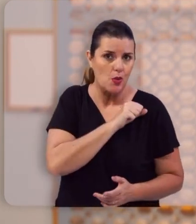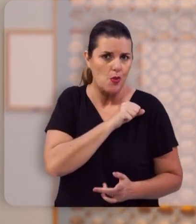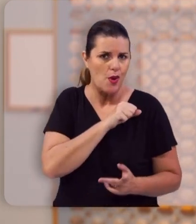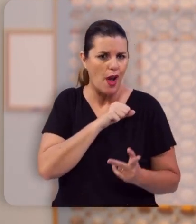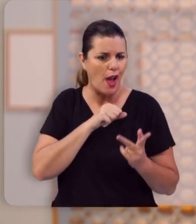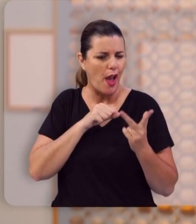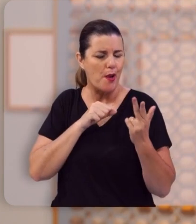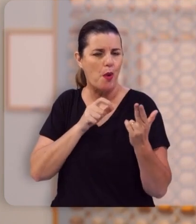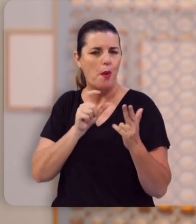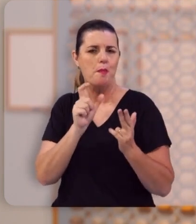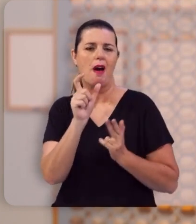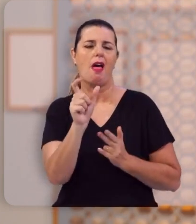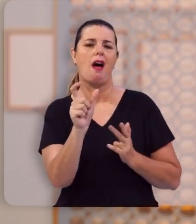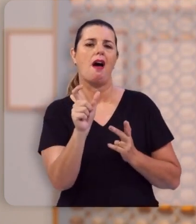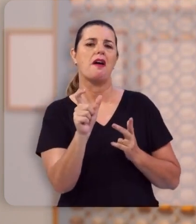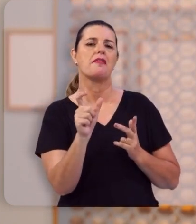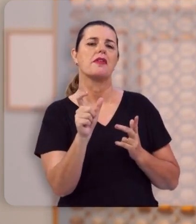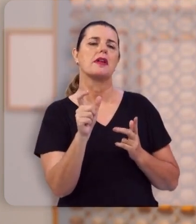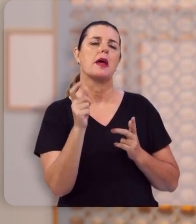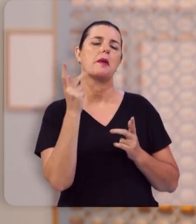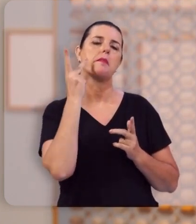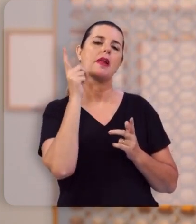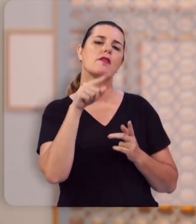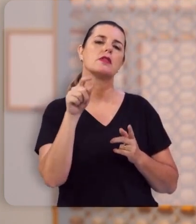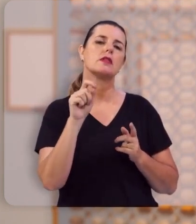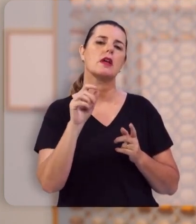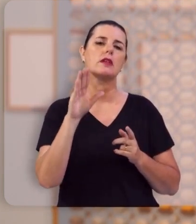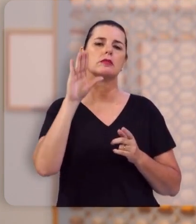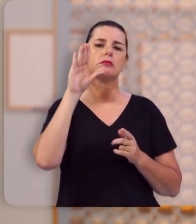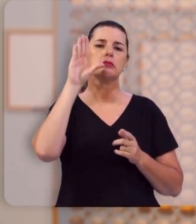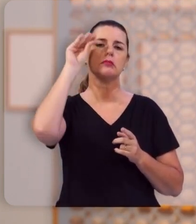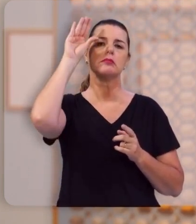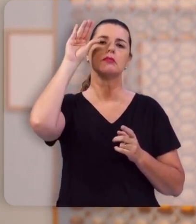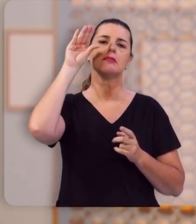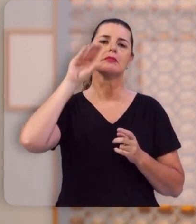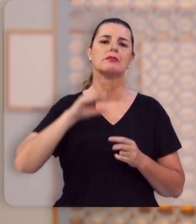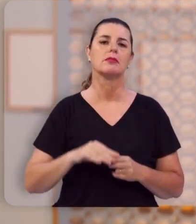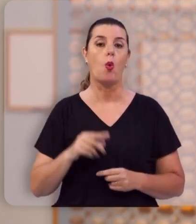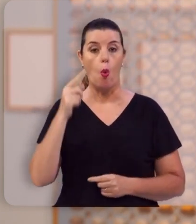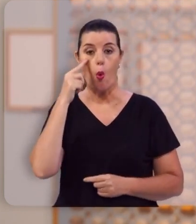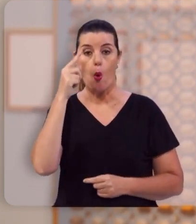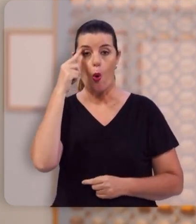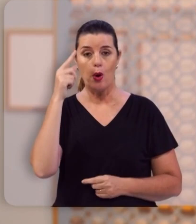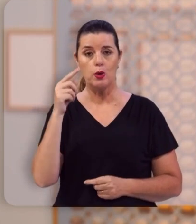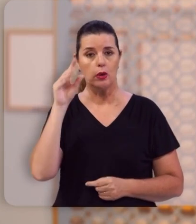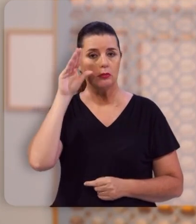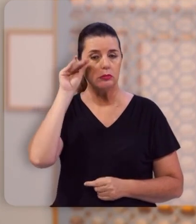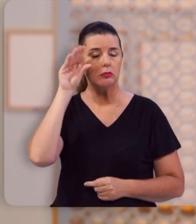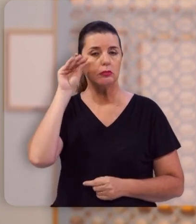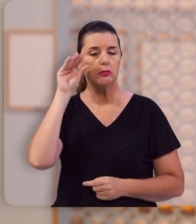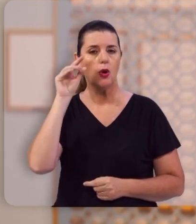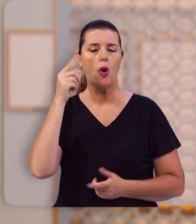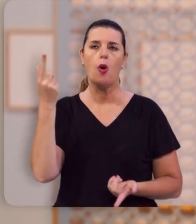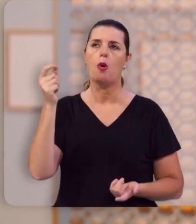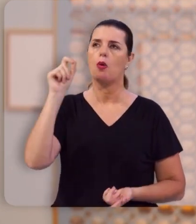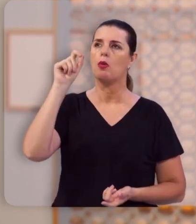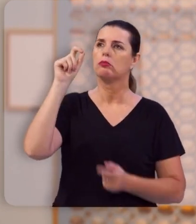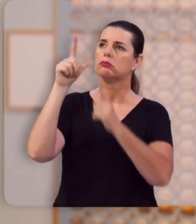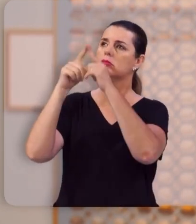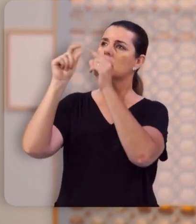mesma palavra, por exemplo, para você abrir e fechar os seus olhos, ou como faiscar de uma estrela,